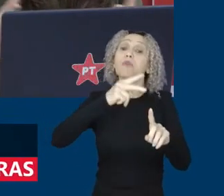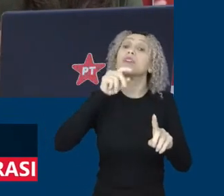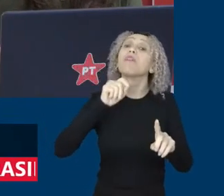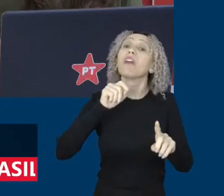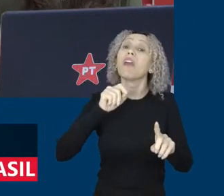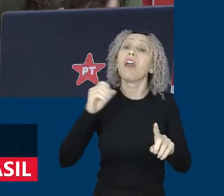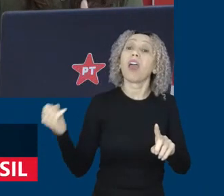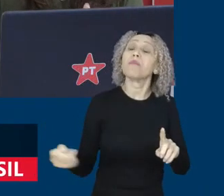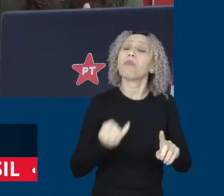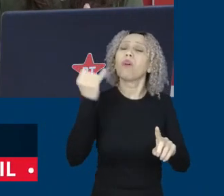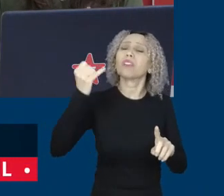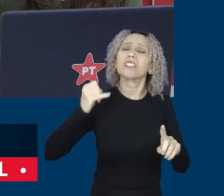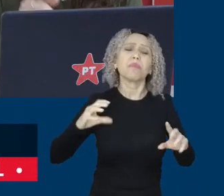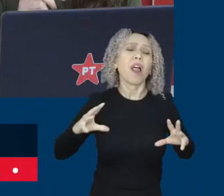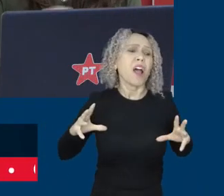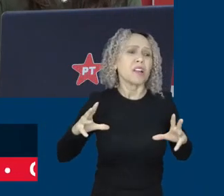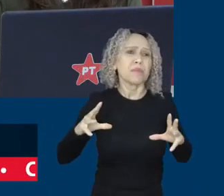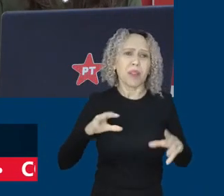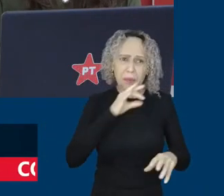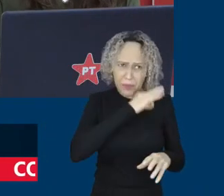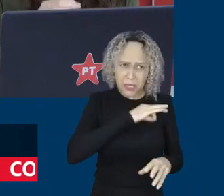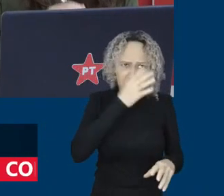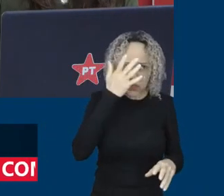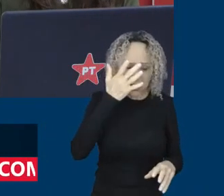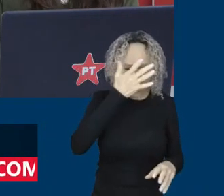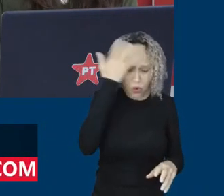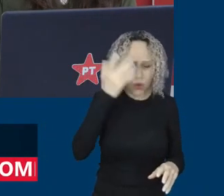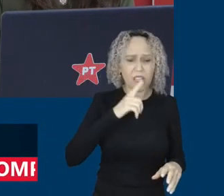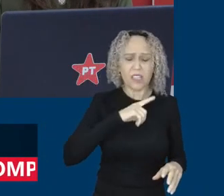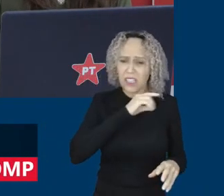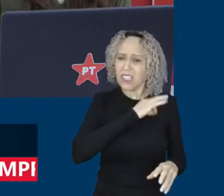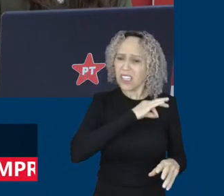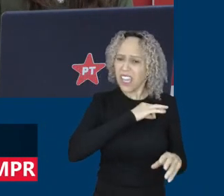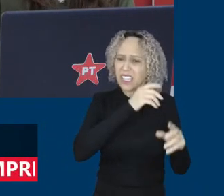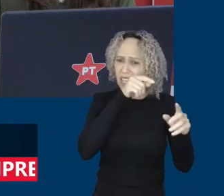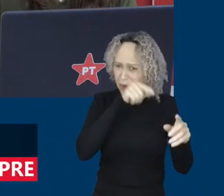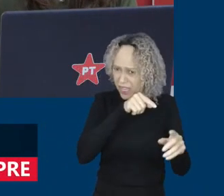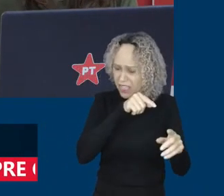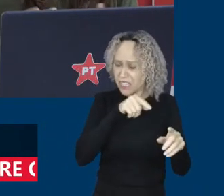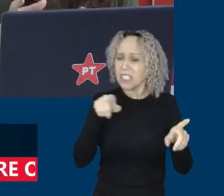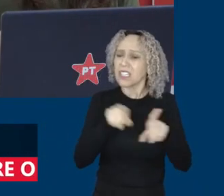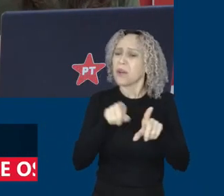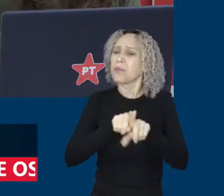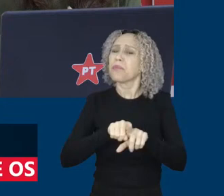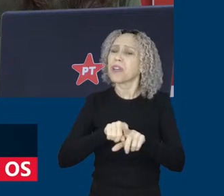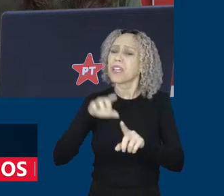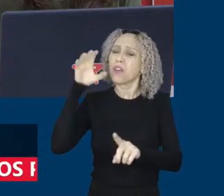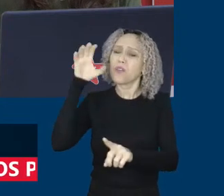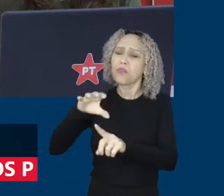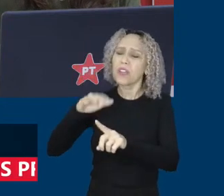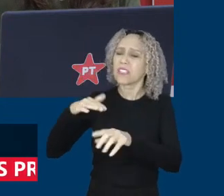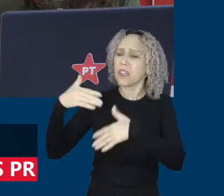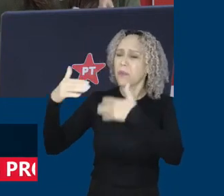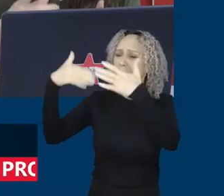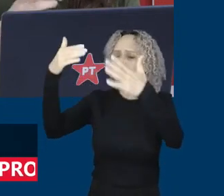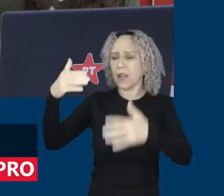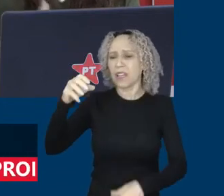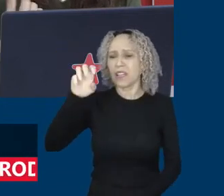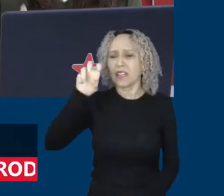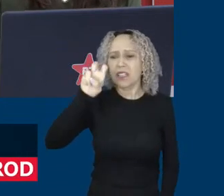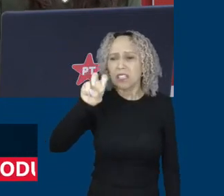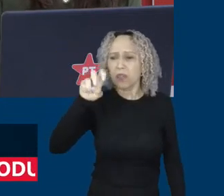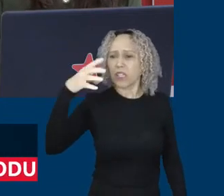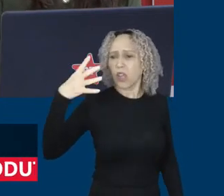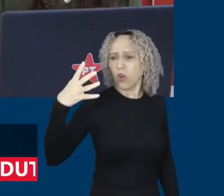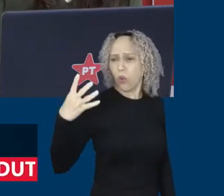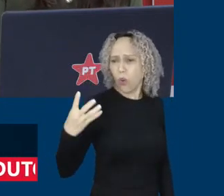salário mínimo com base nisso, influencia a vida de 54 milhões de pessoas, essa faixa salarial, seja, 25